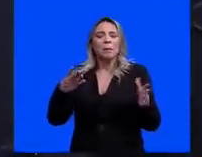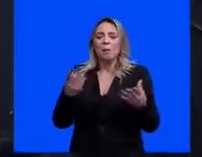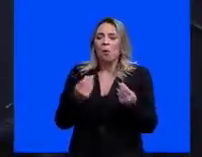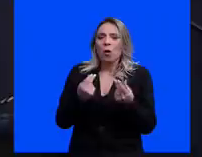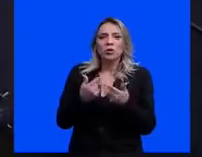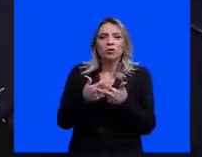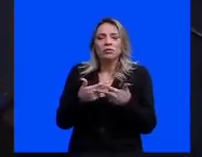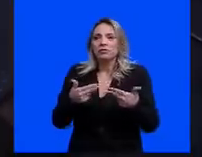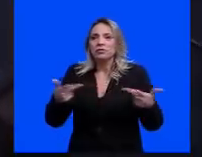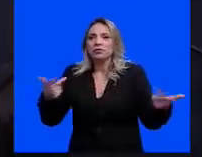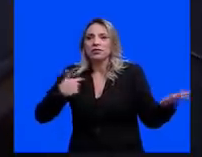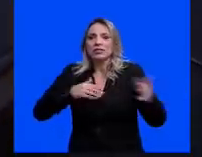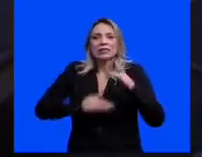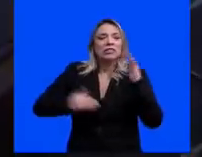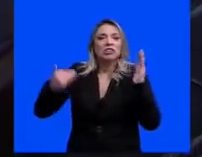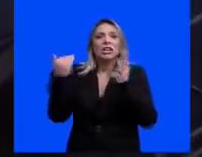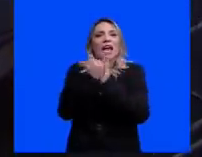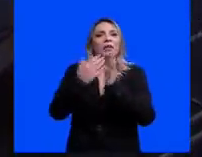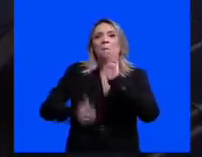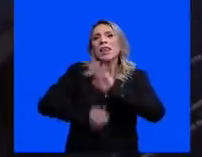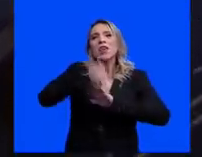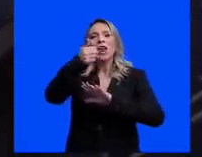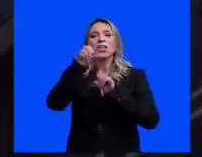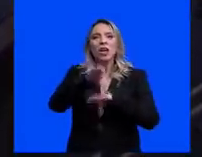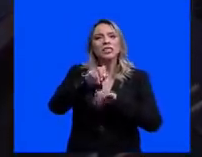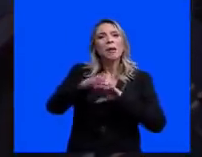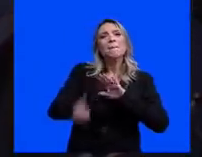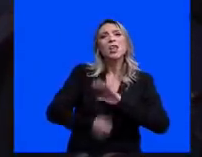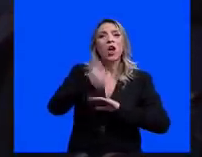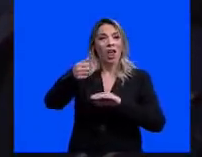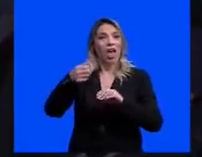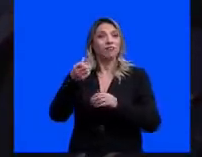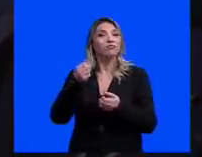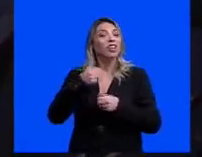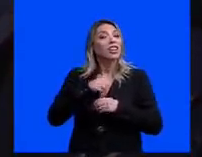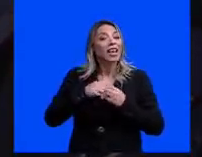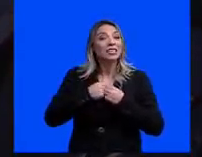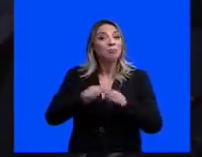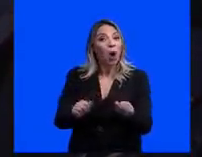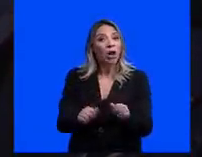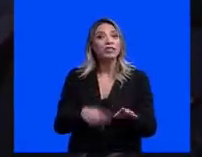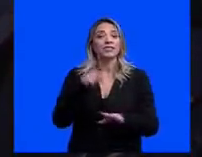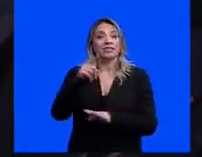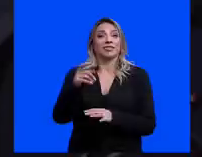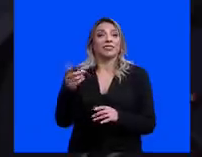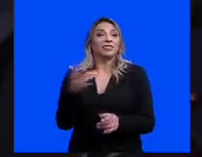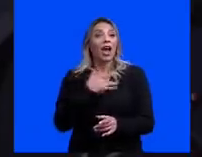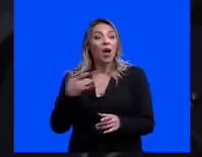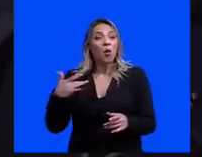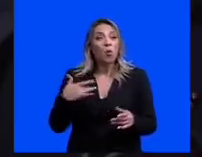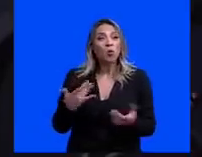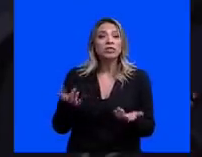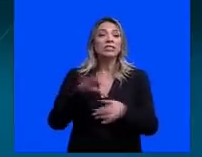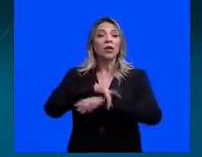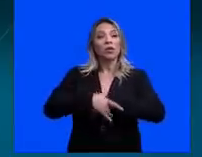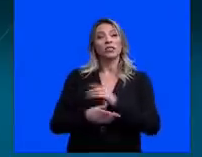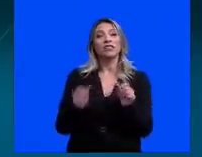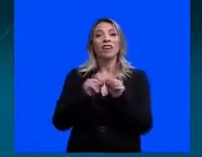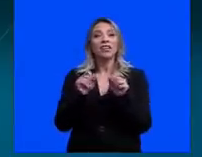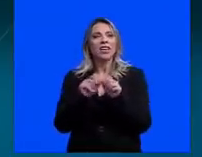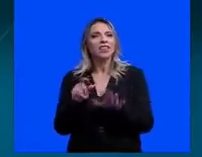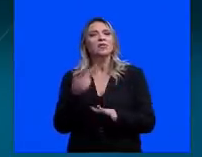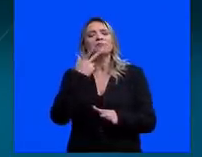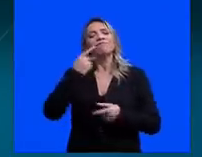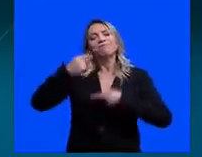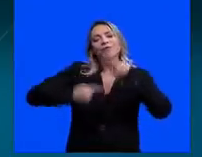melhorar a habitação, melhorar o transporte, melhorar muito a segurança pública no nosso Estado. E fazendo isso de forma construtiva, com boas